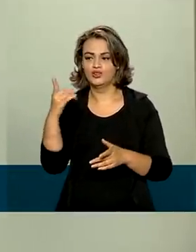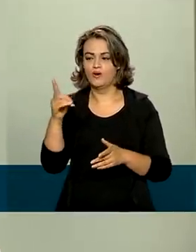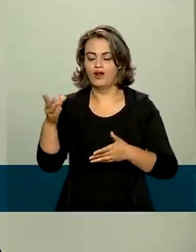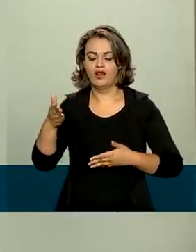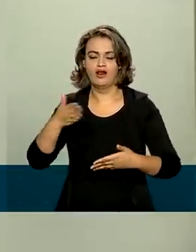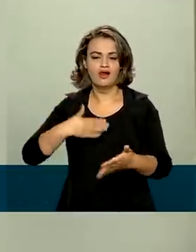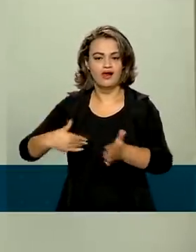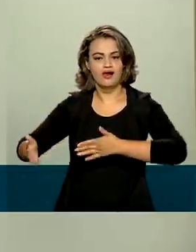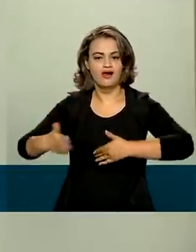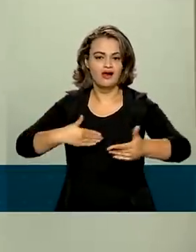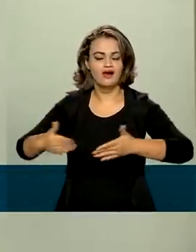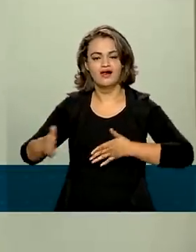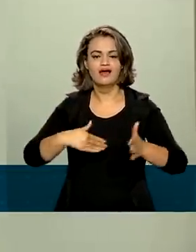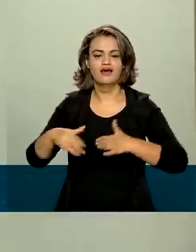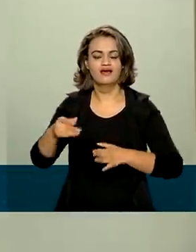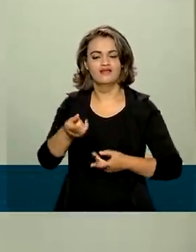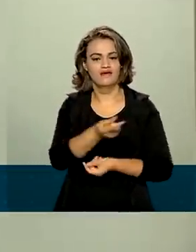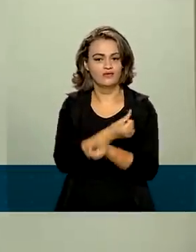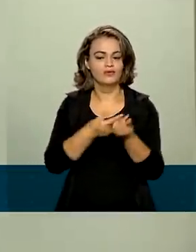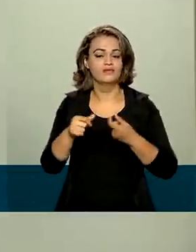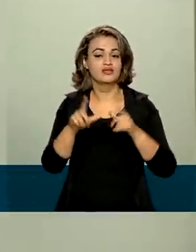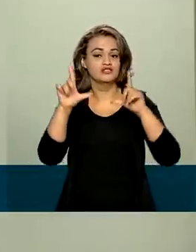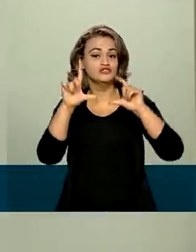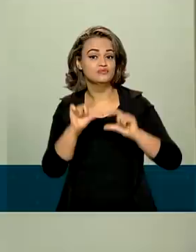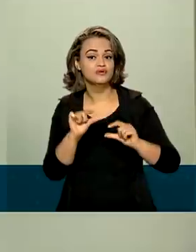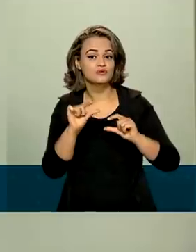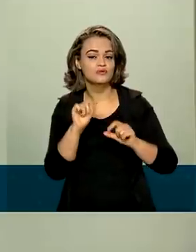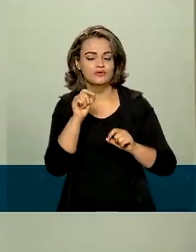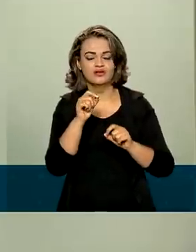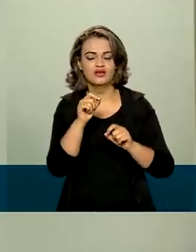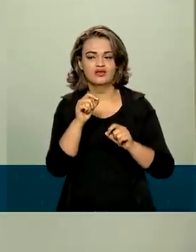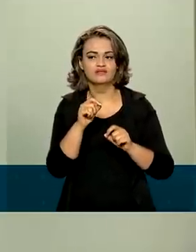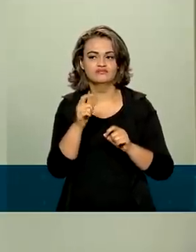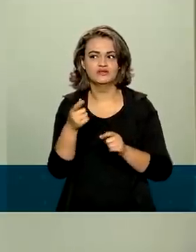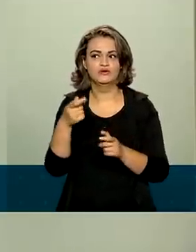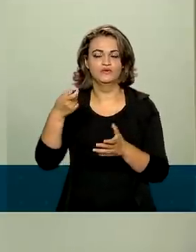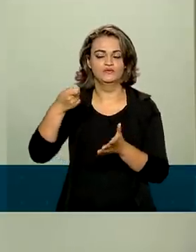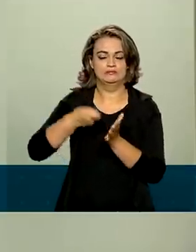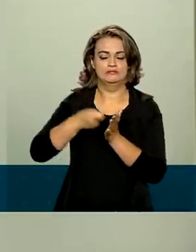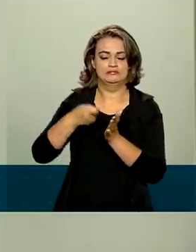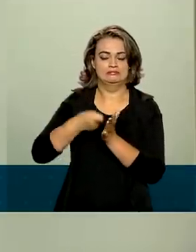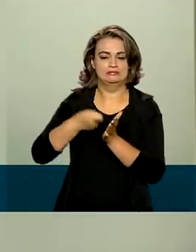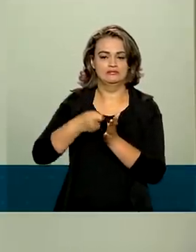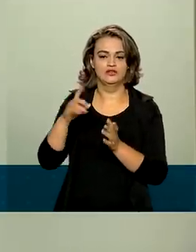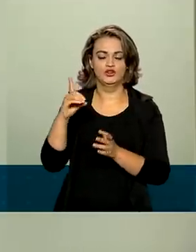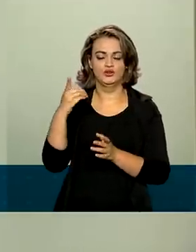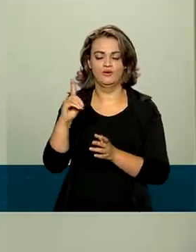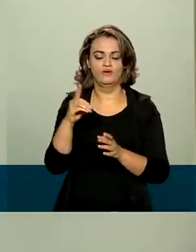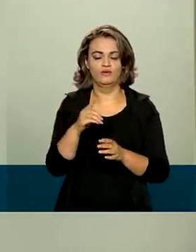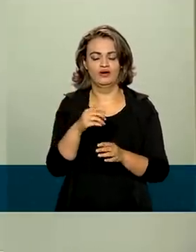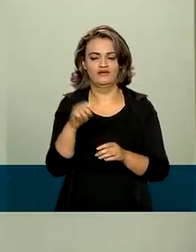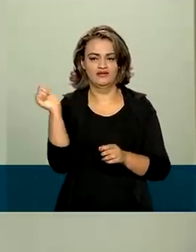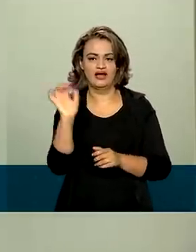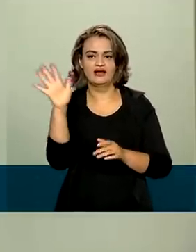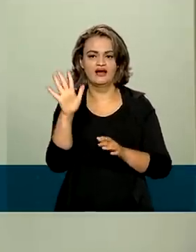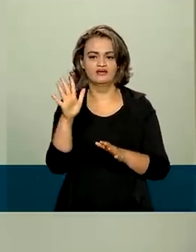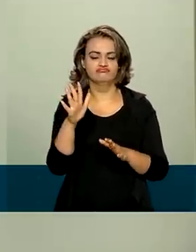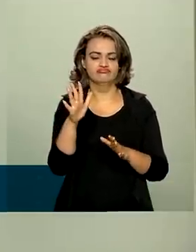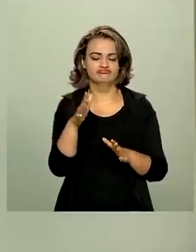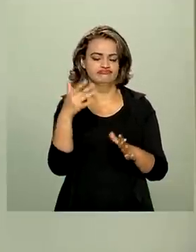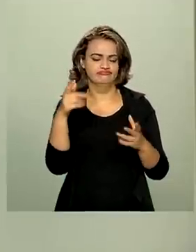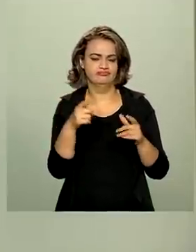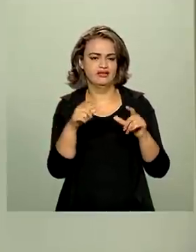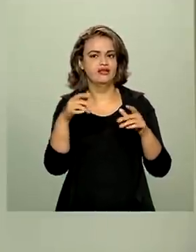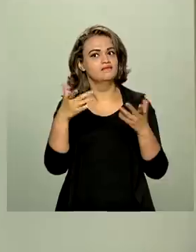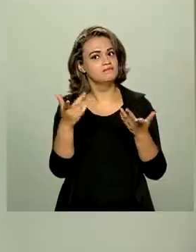chegando na nossa economia, reduzindo, portanto, a pressão dessa moeda na economia doméstica e também causando, provavelmente,